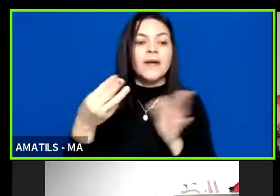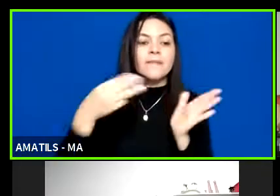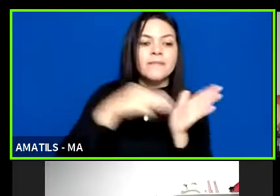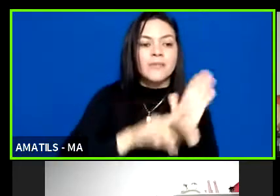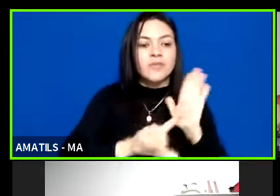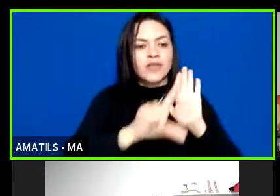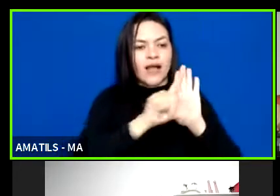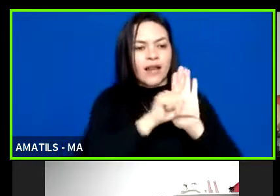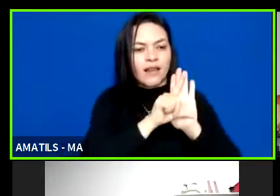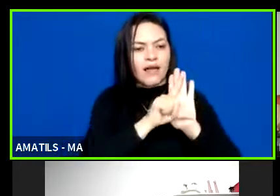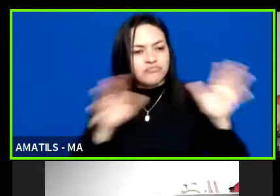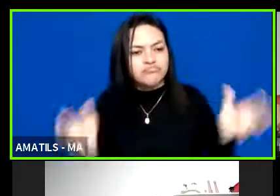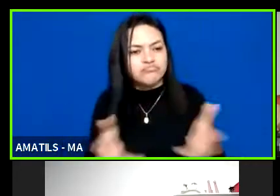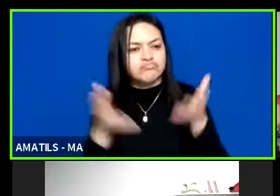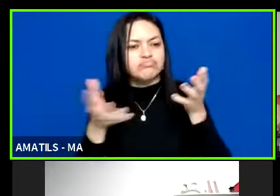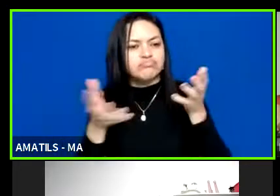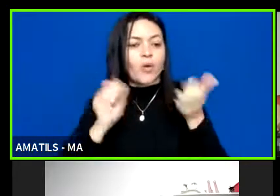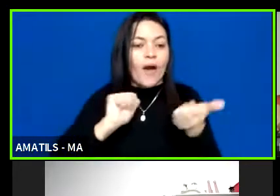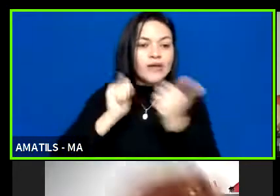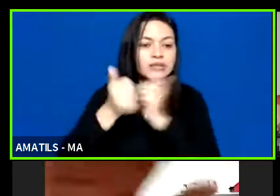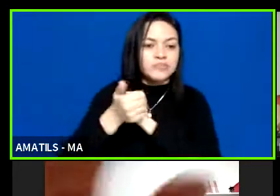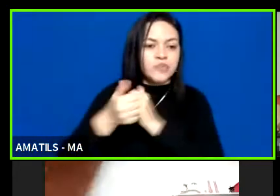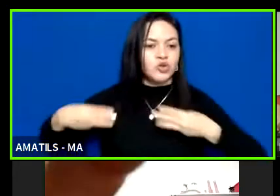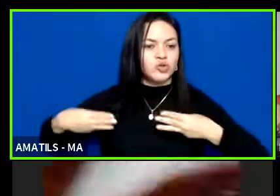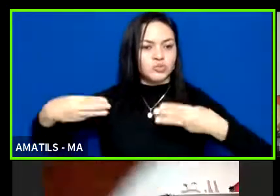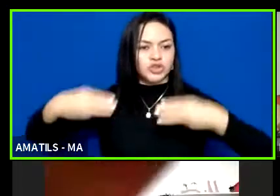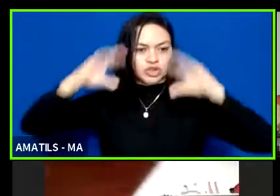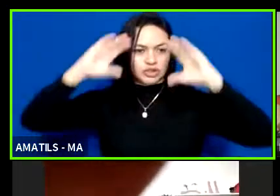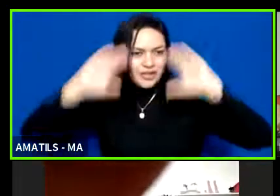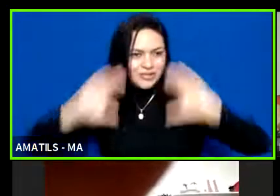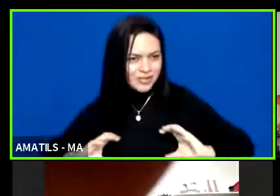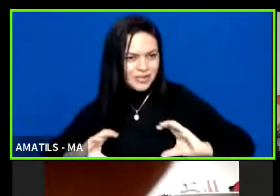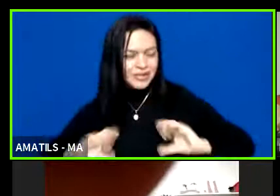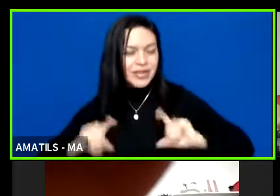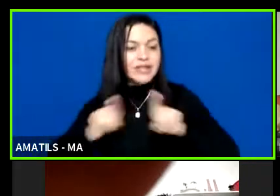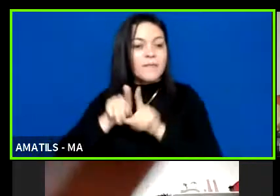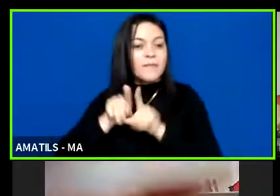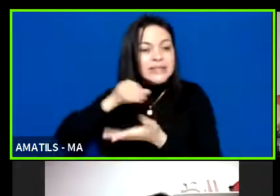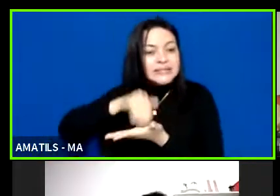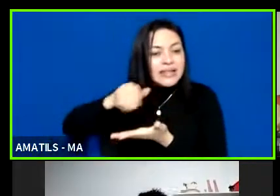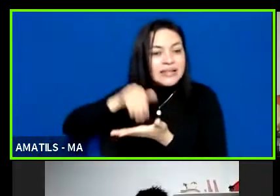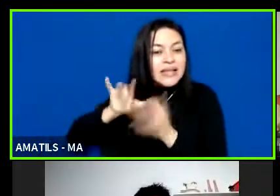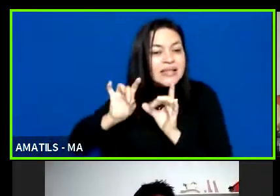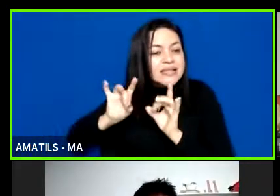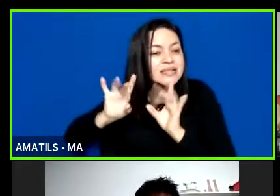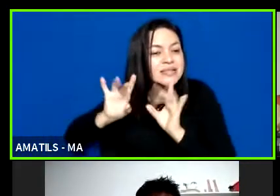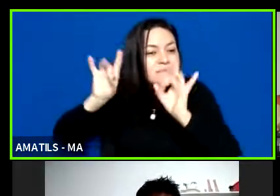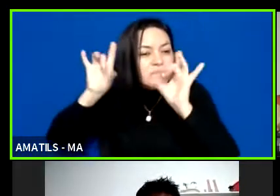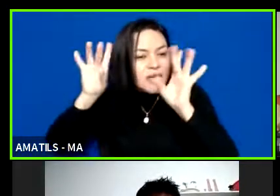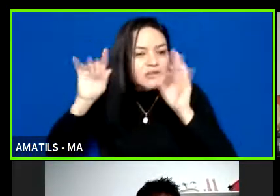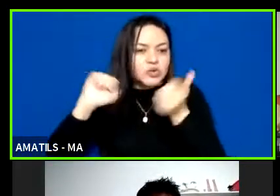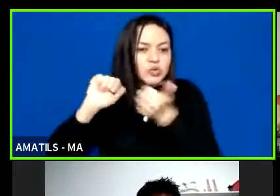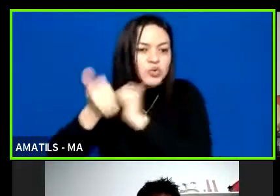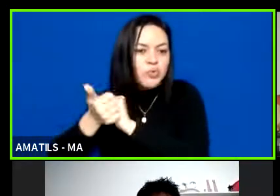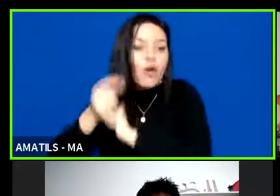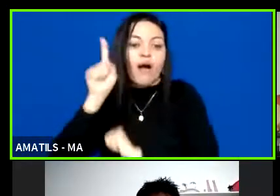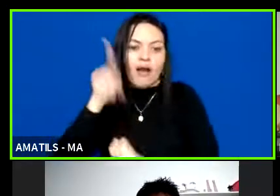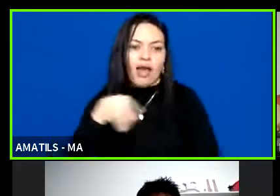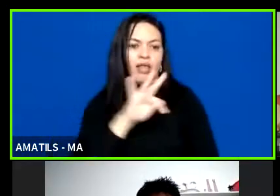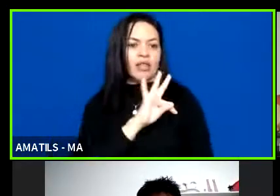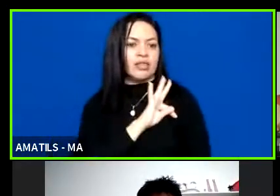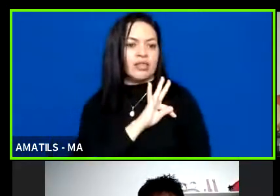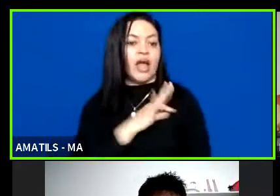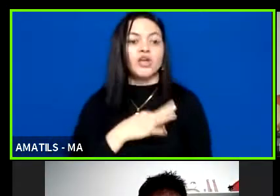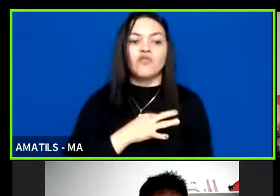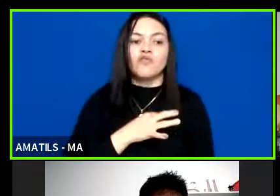Esporte do Ministério da Cidadania, Secretaria Especial do Esporte, é técnico voluntário da